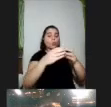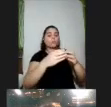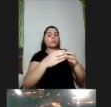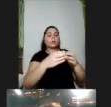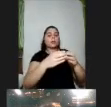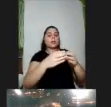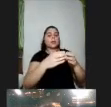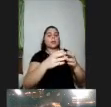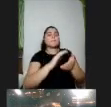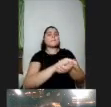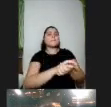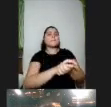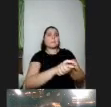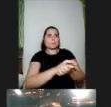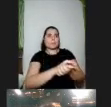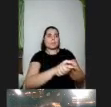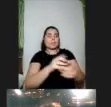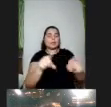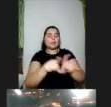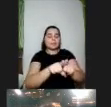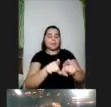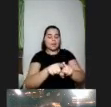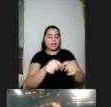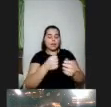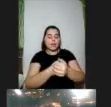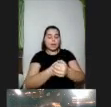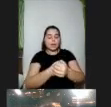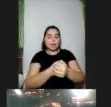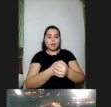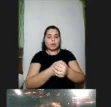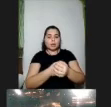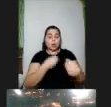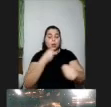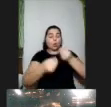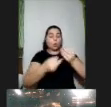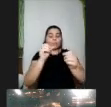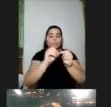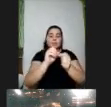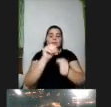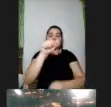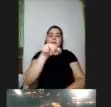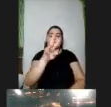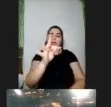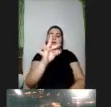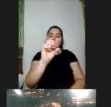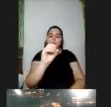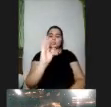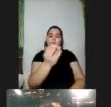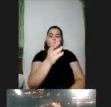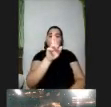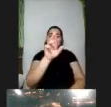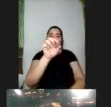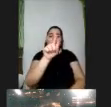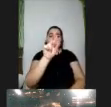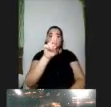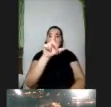opções de autorregulação autorregulação é uma questão super importante em geral eu